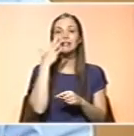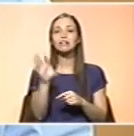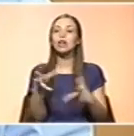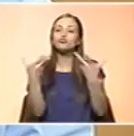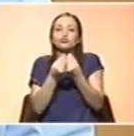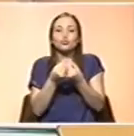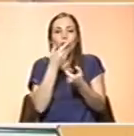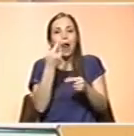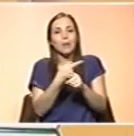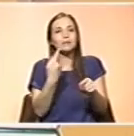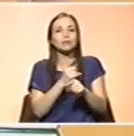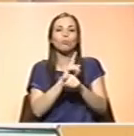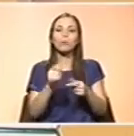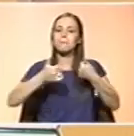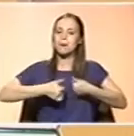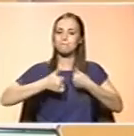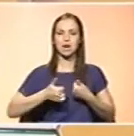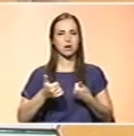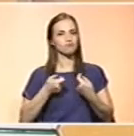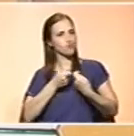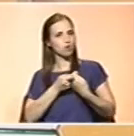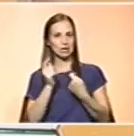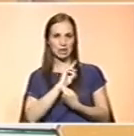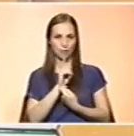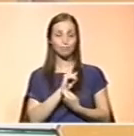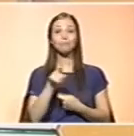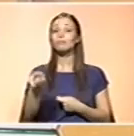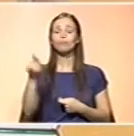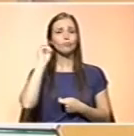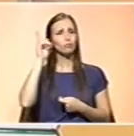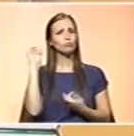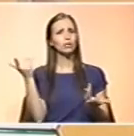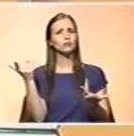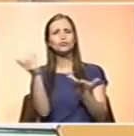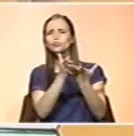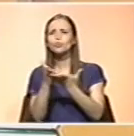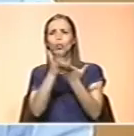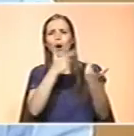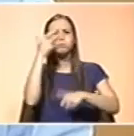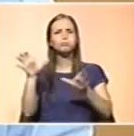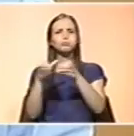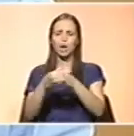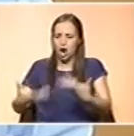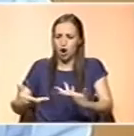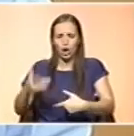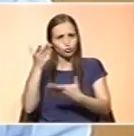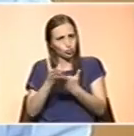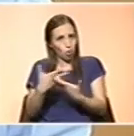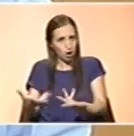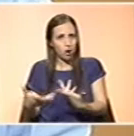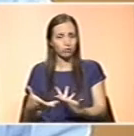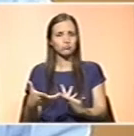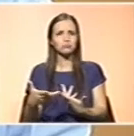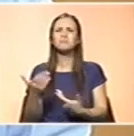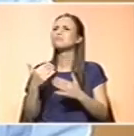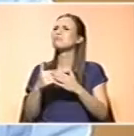que não está de acordo com aquilo que deveria estar. Claro, mas aí era muito importante ter um estudo da população, não é? Atualizado. Exatamente. não se faz há 20